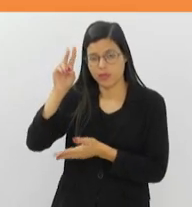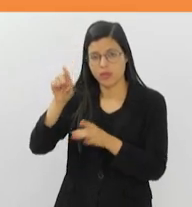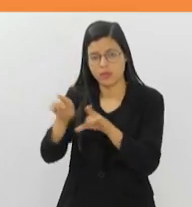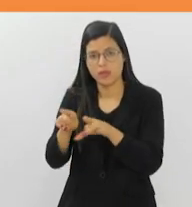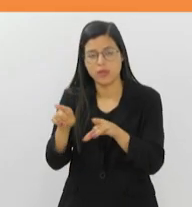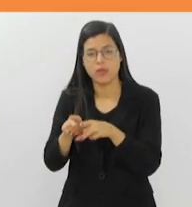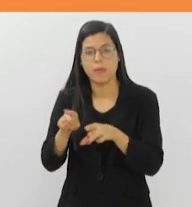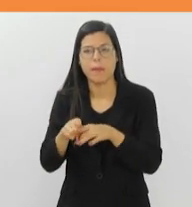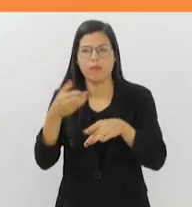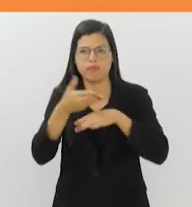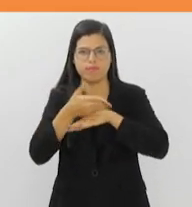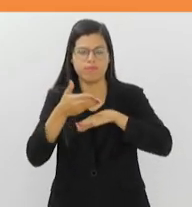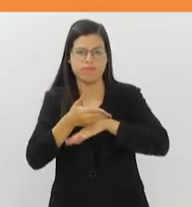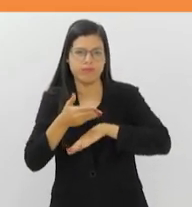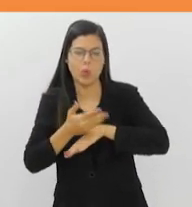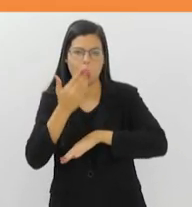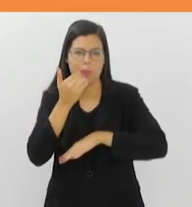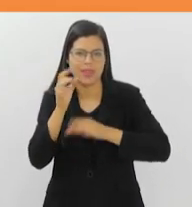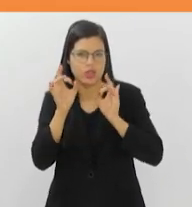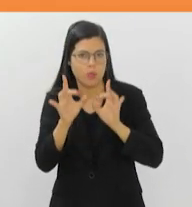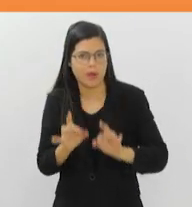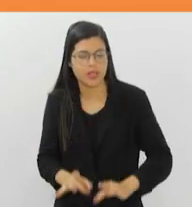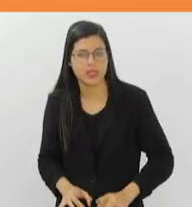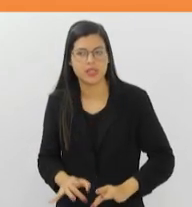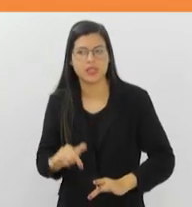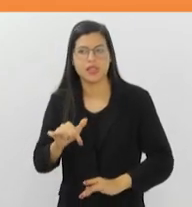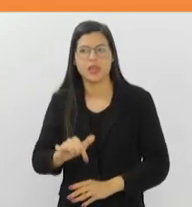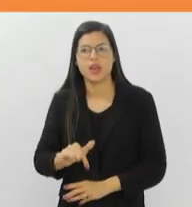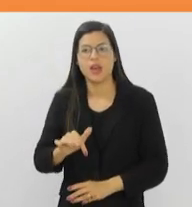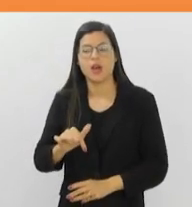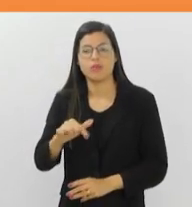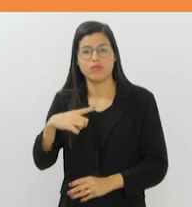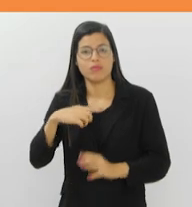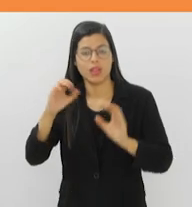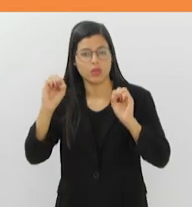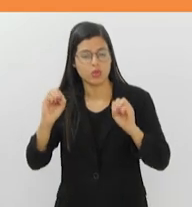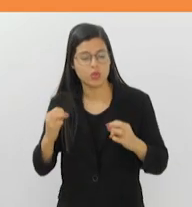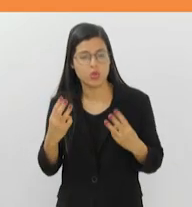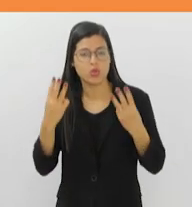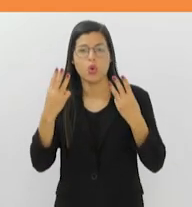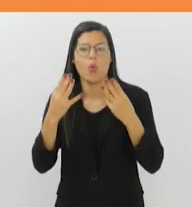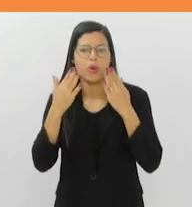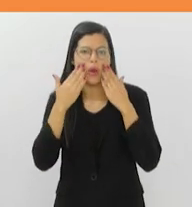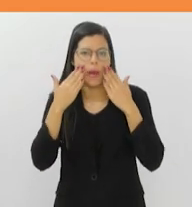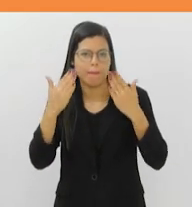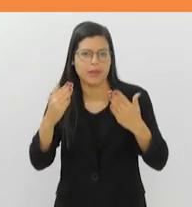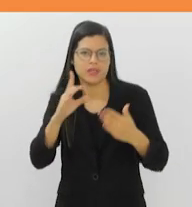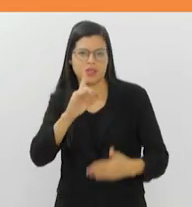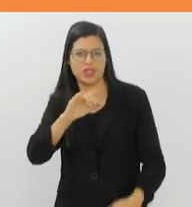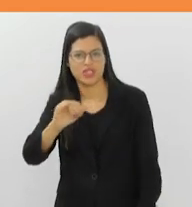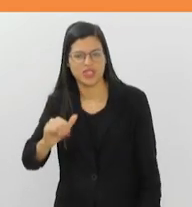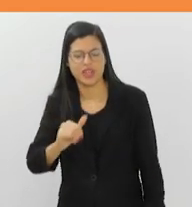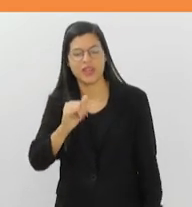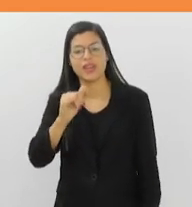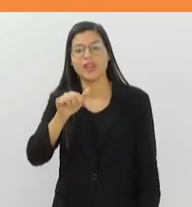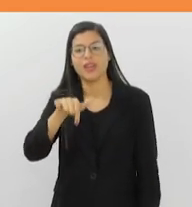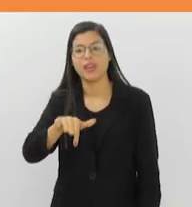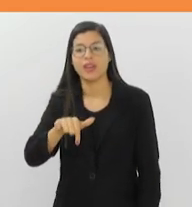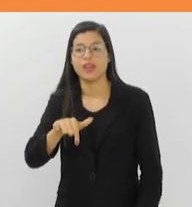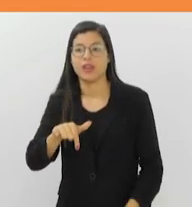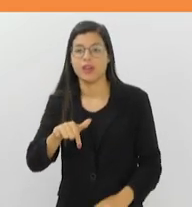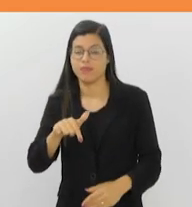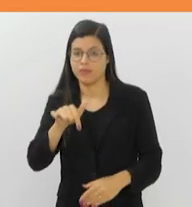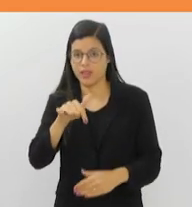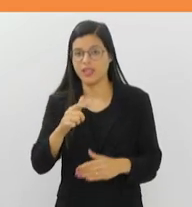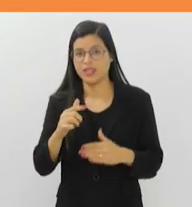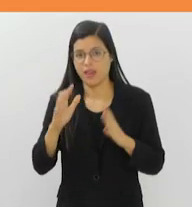evento, com cardápios especiais. No Largo de Santa Rita, acontecem shows e apresentação de DJs. A próxima parada do Gastronomia